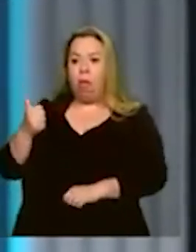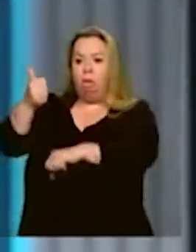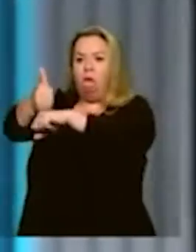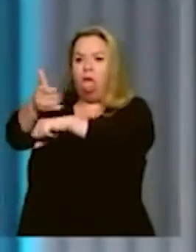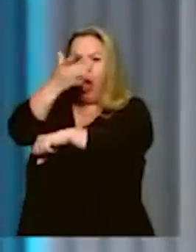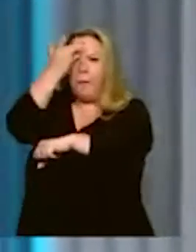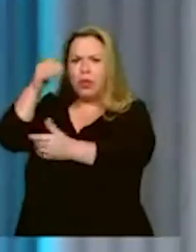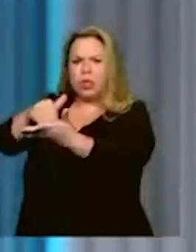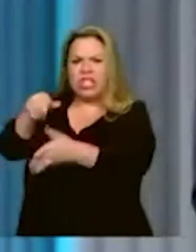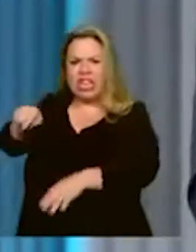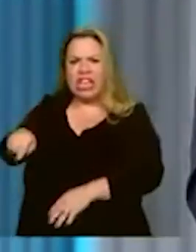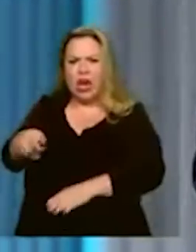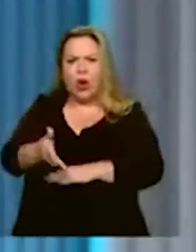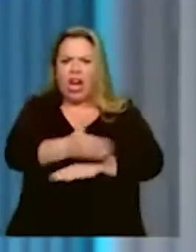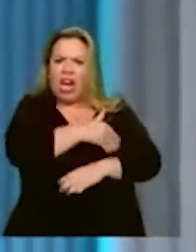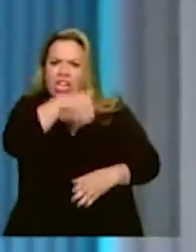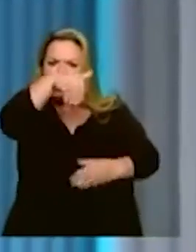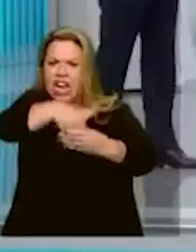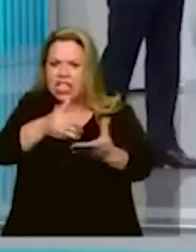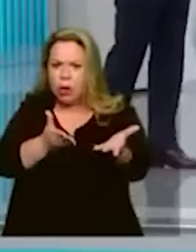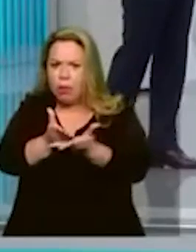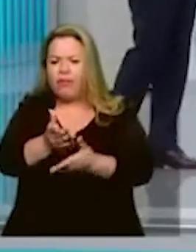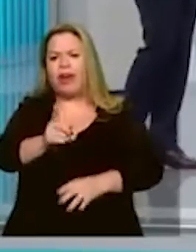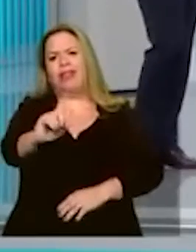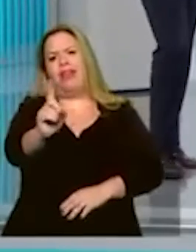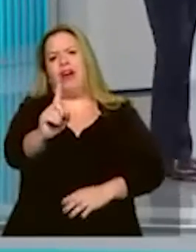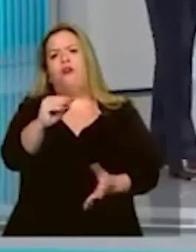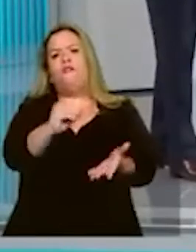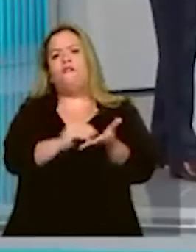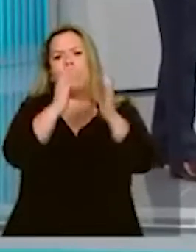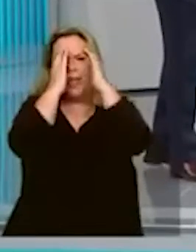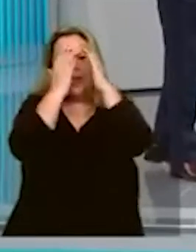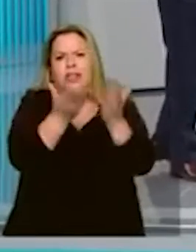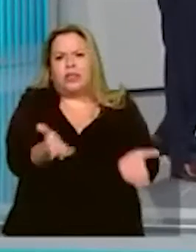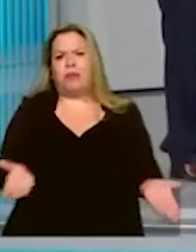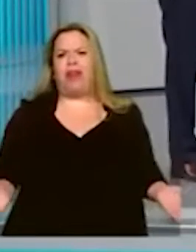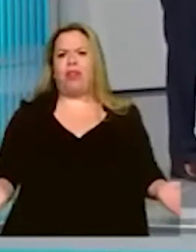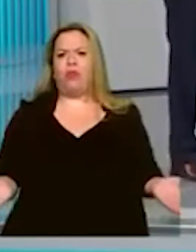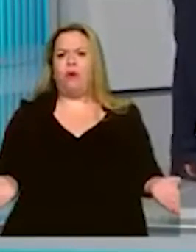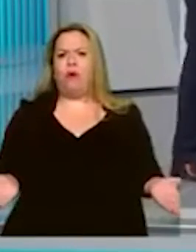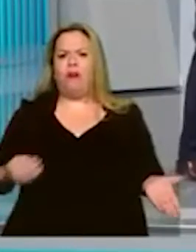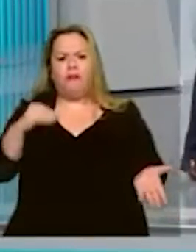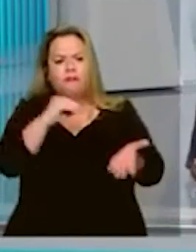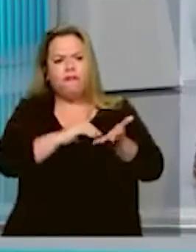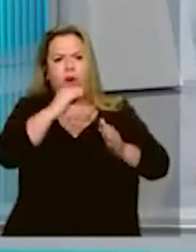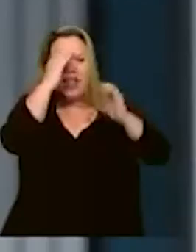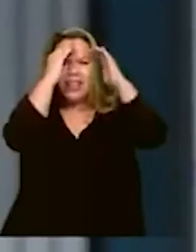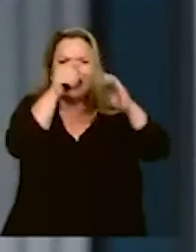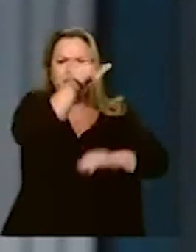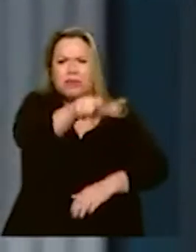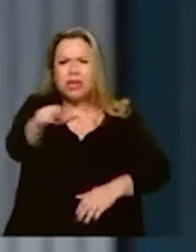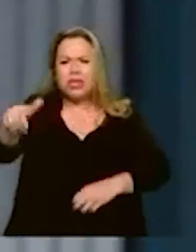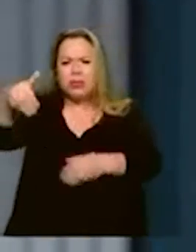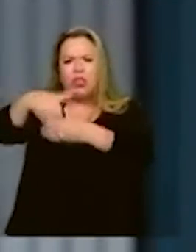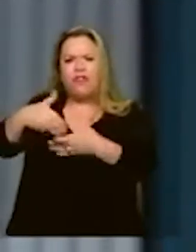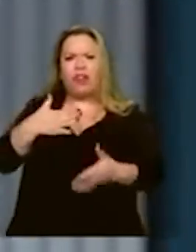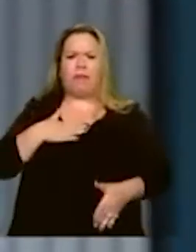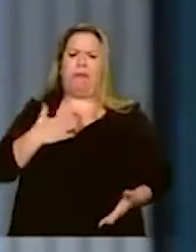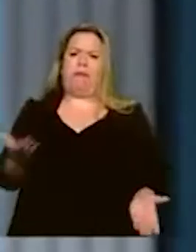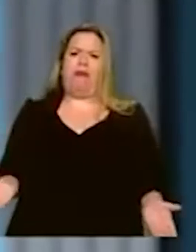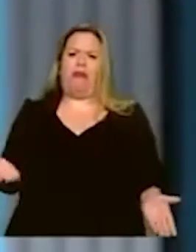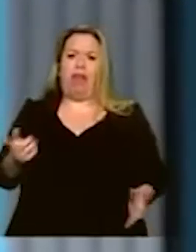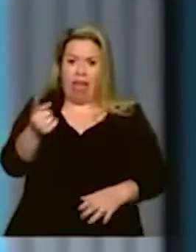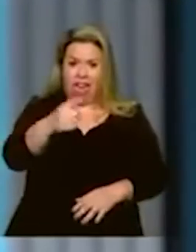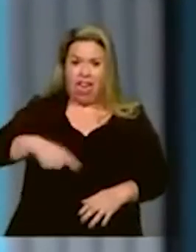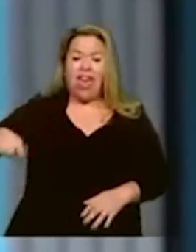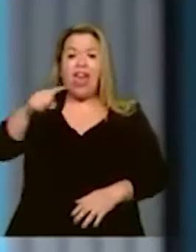de ganhar a eleição, porque eu acho isso um desrespeito com o eleitor. Eu acho um desrespeito muito grande com o eleitor. Ele